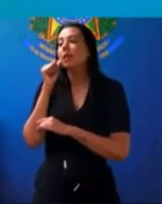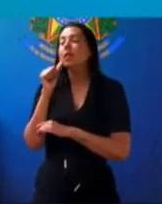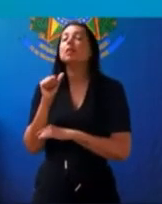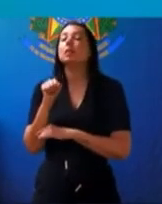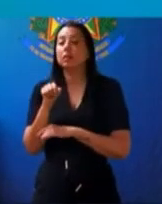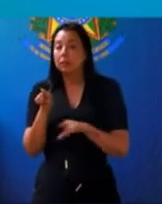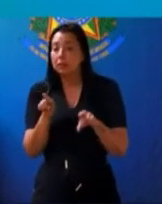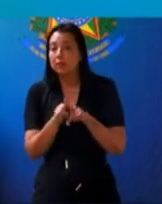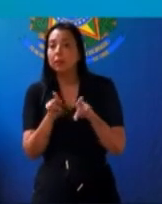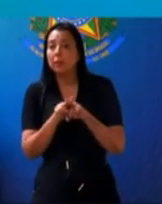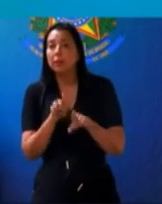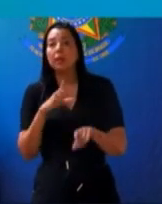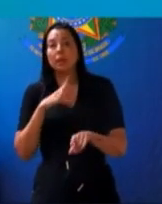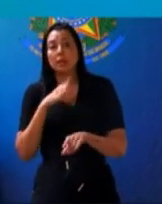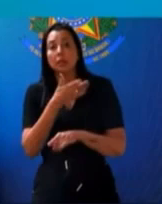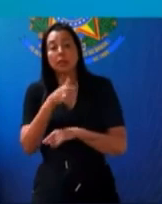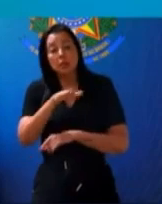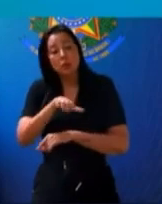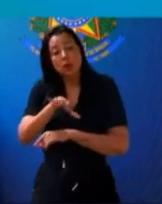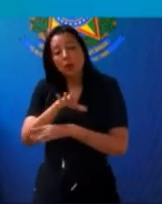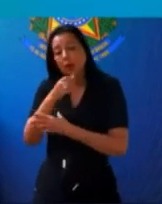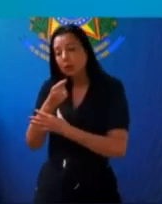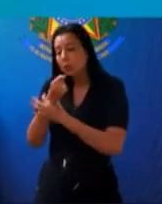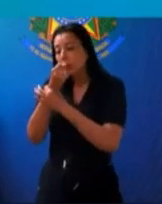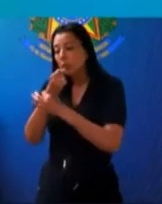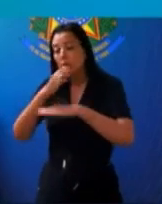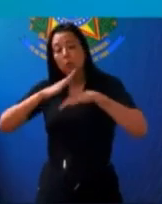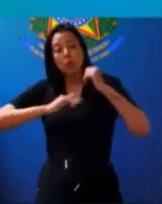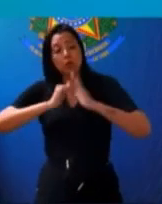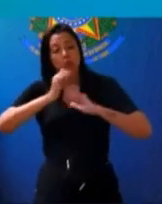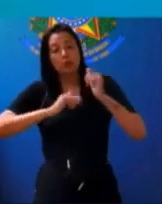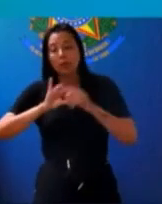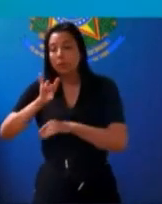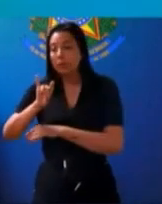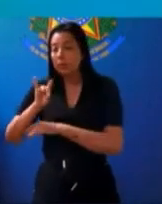mulheres tenham seus espaços assegurados nas carreiras científicas e tecnológicas.